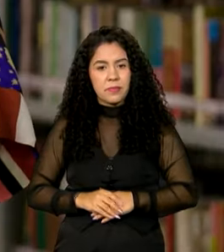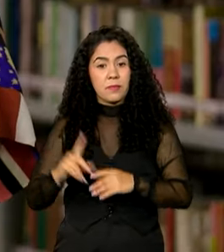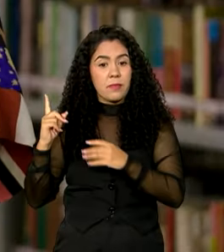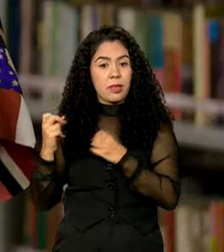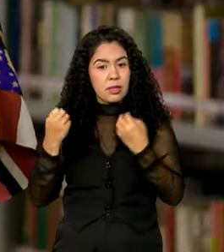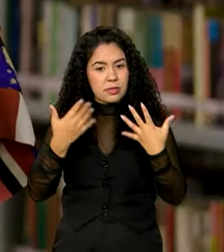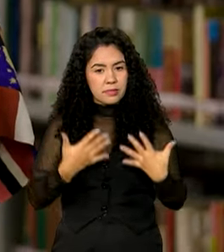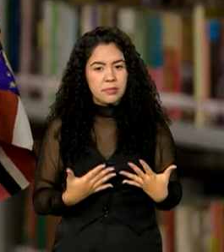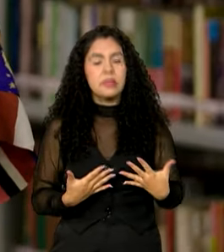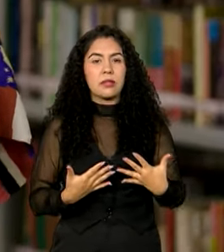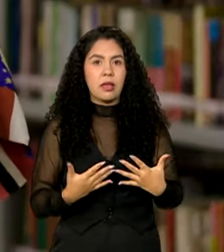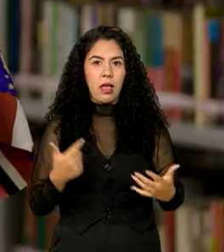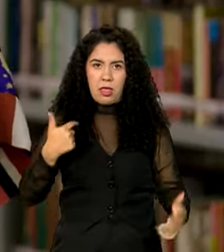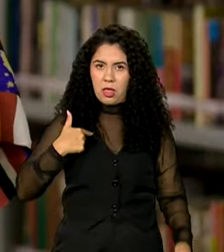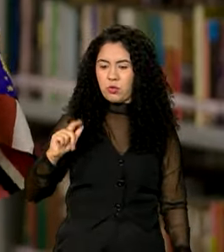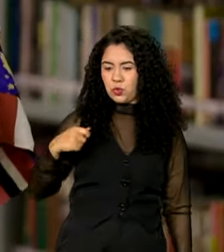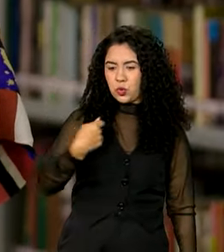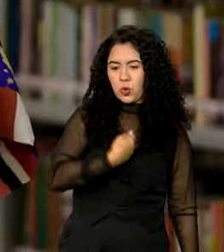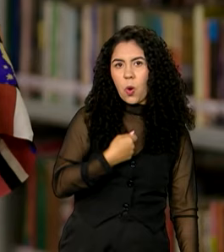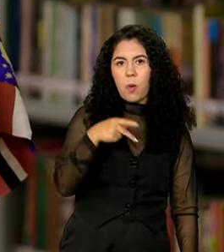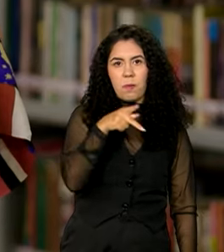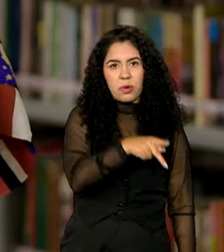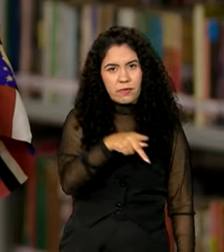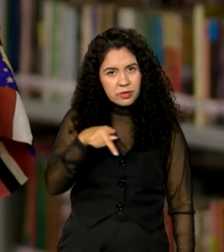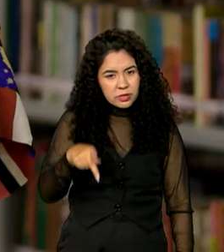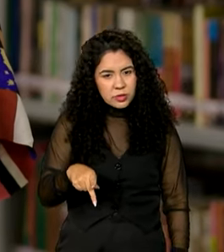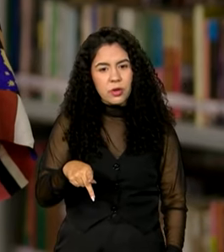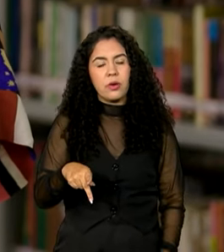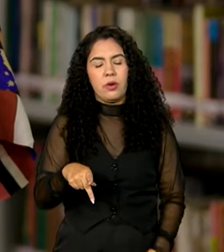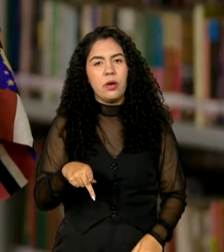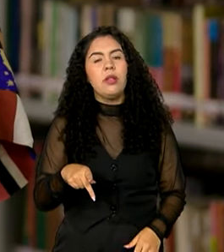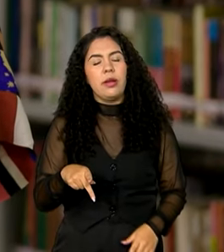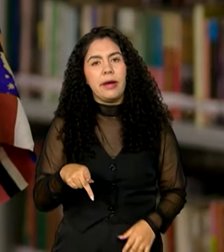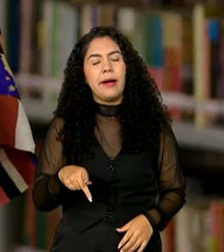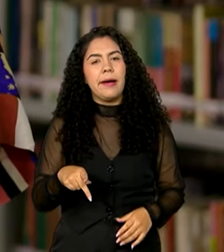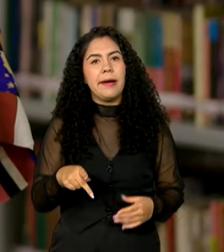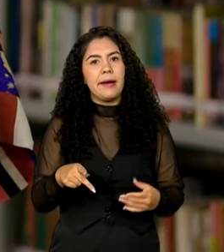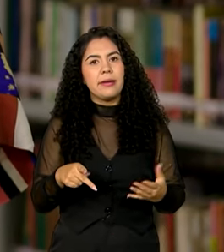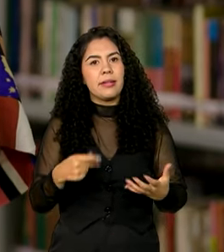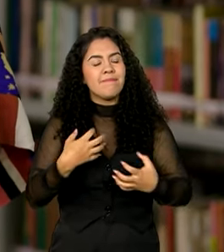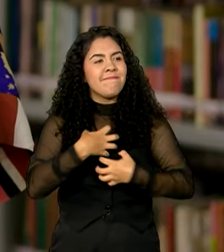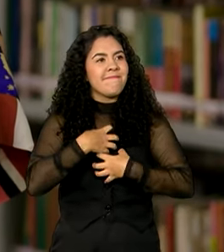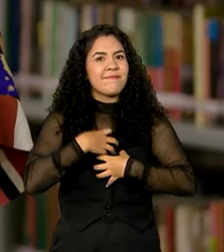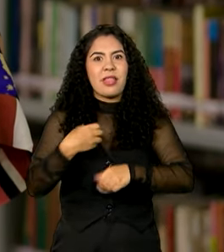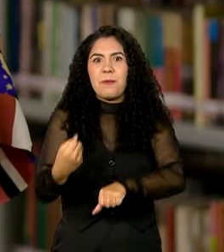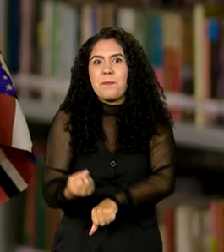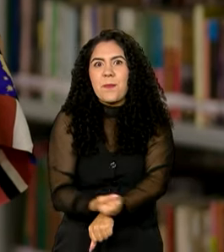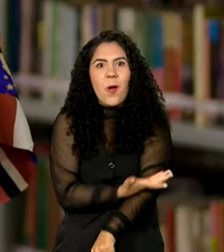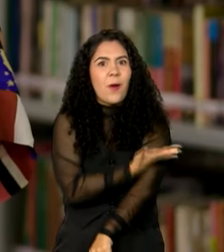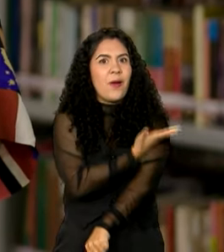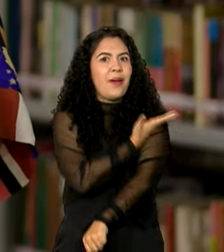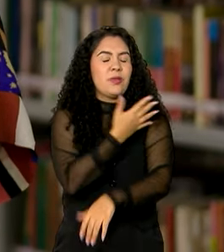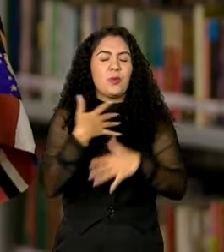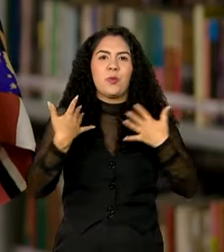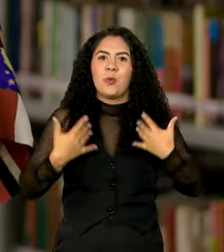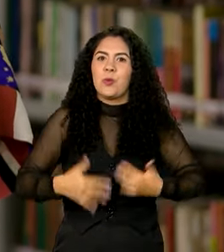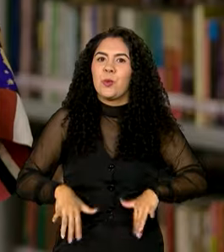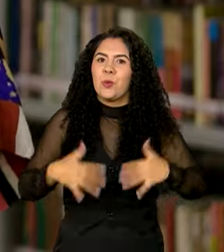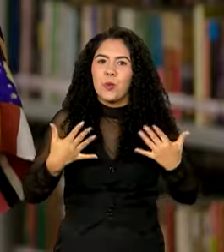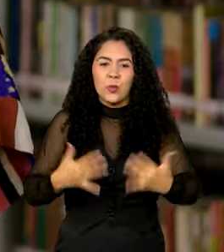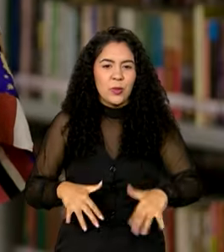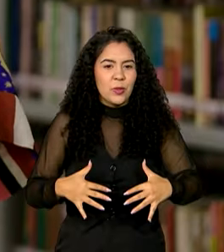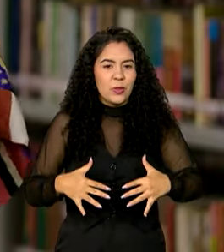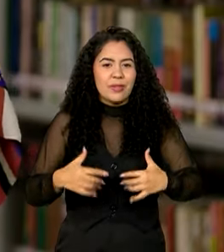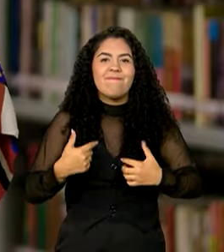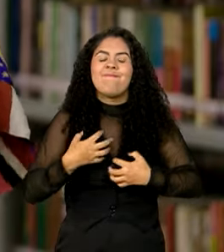Como professora hoje, é muito emocionante para mim. Eu me